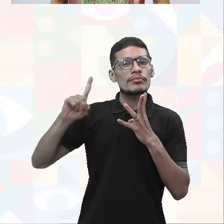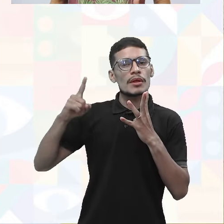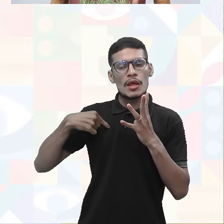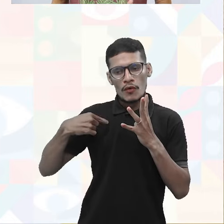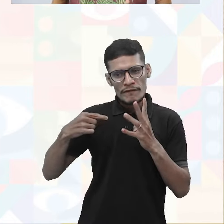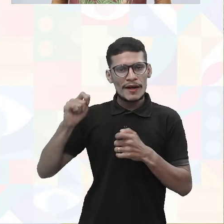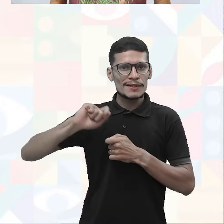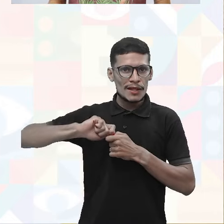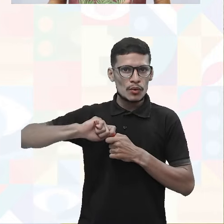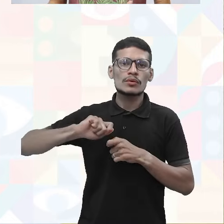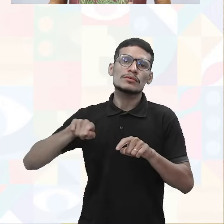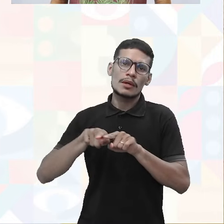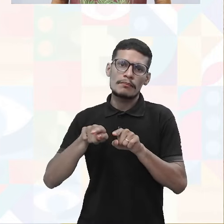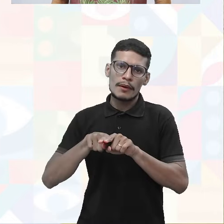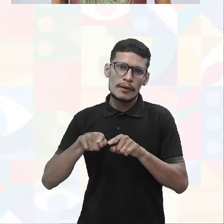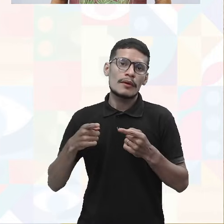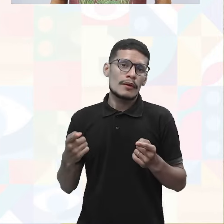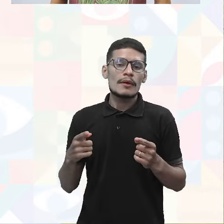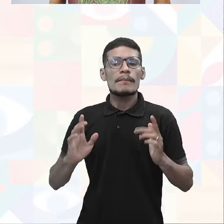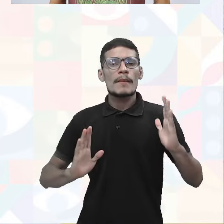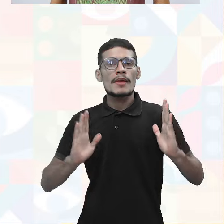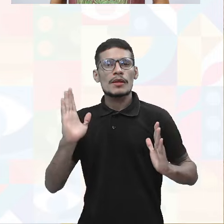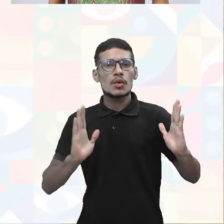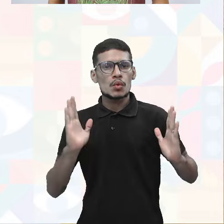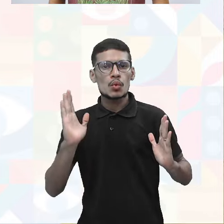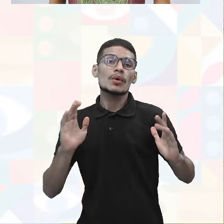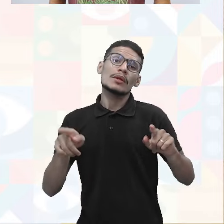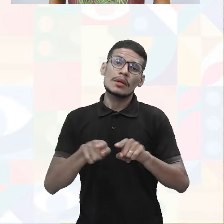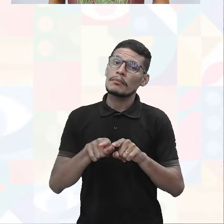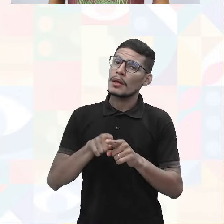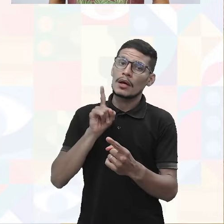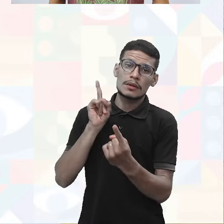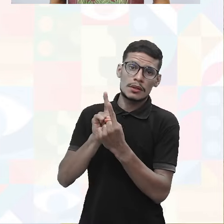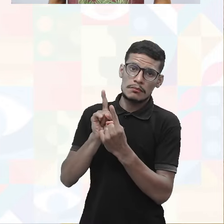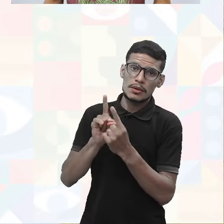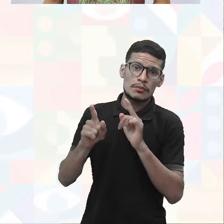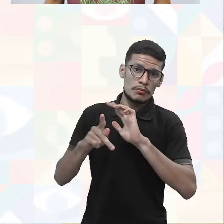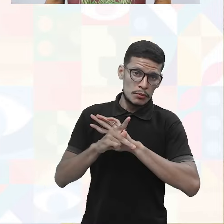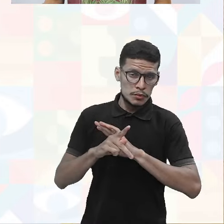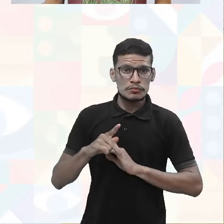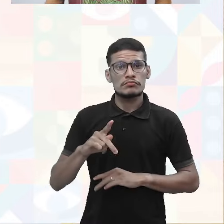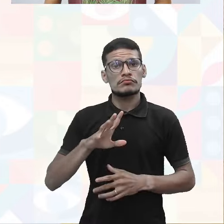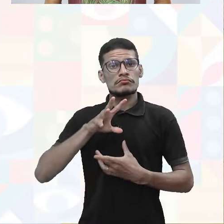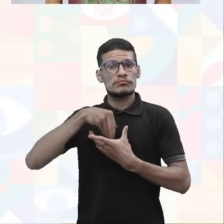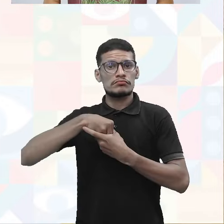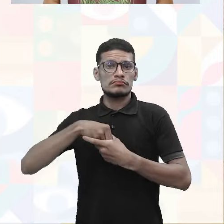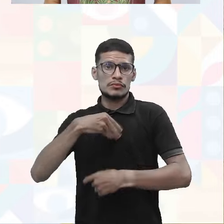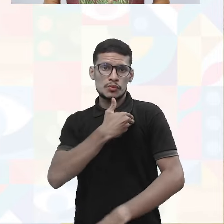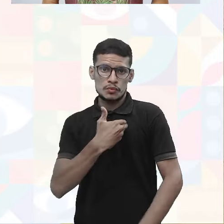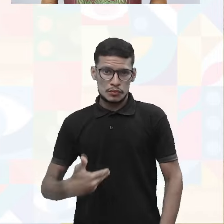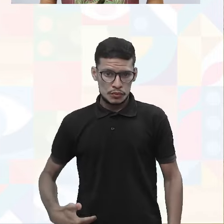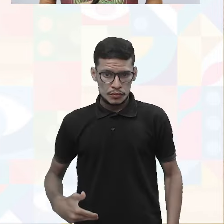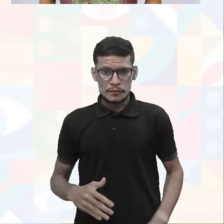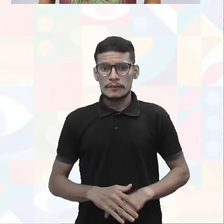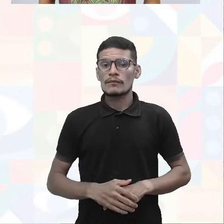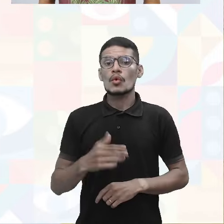dela, de acordo com esse período estabelecido, e também o atendimento a órgãos do governo. Sobre outra técnica agora, a vai falar um pouco